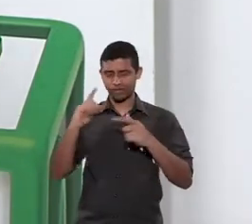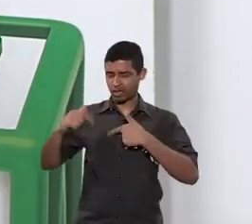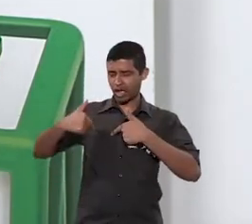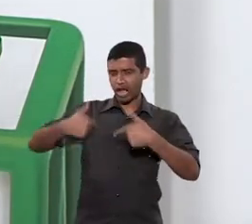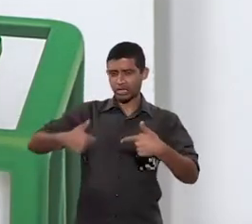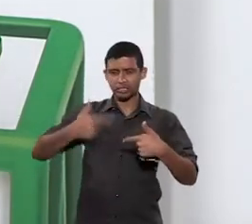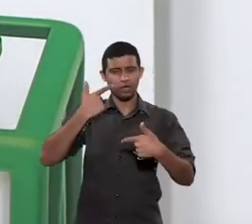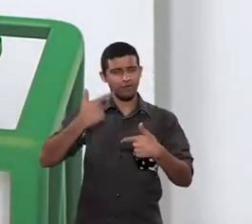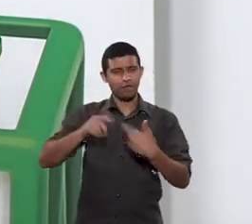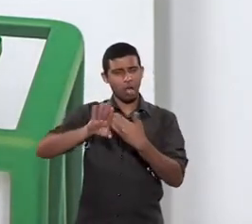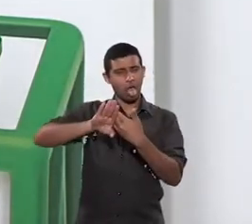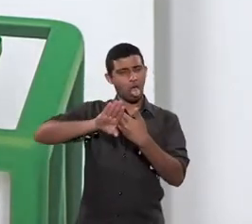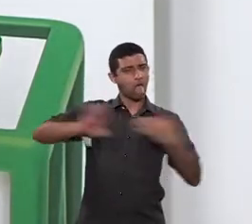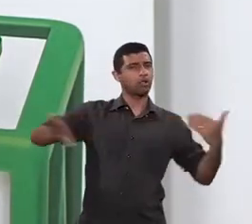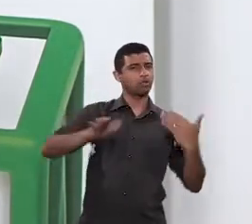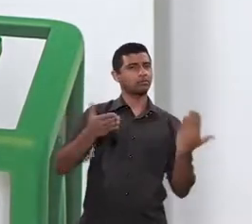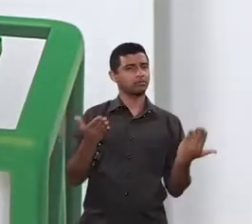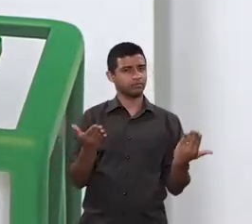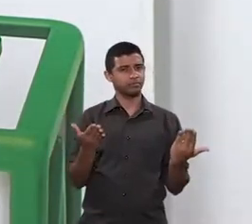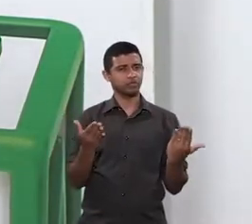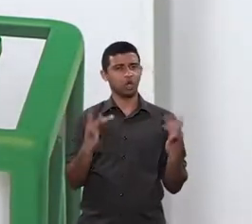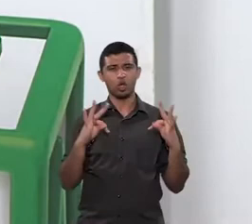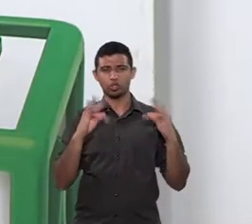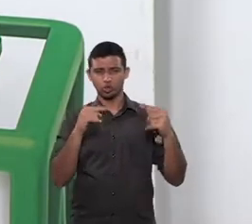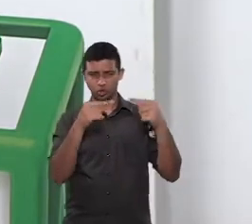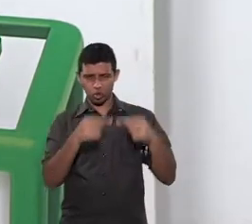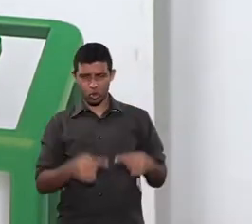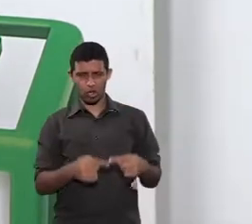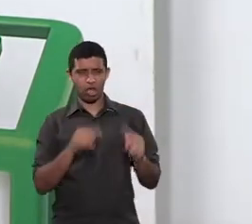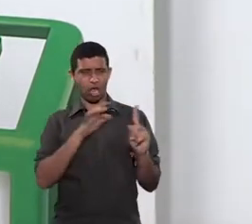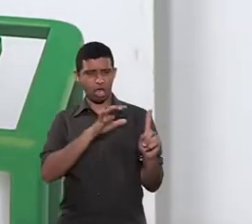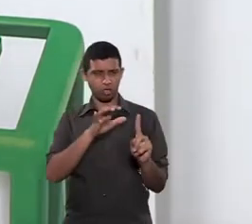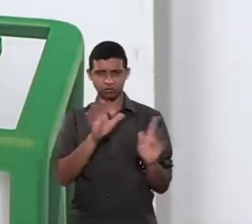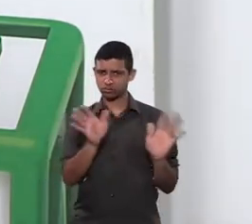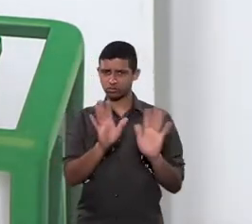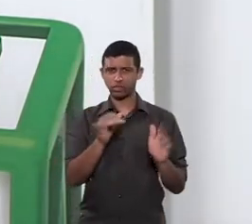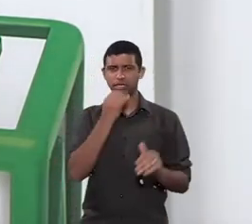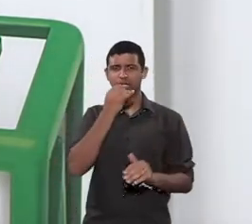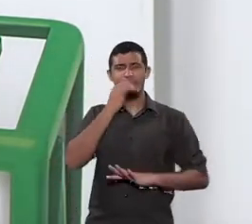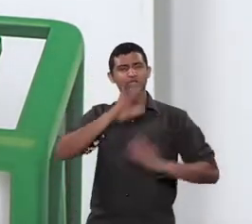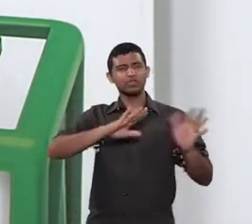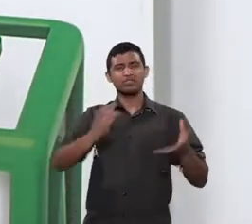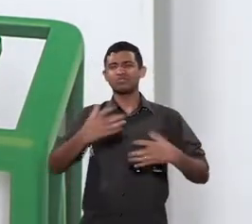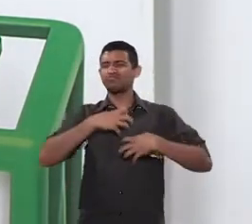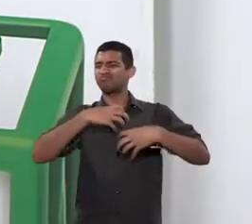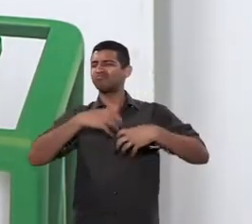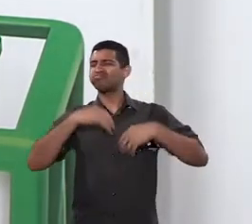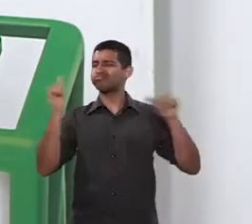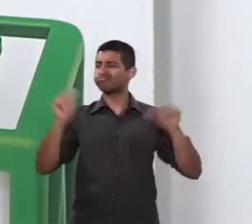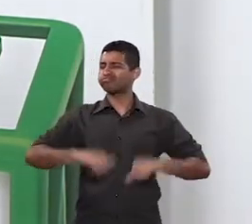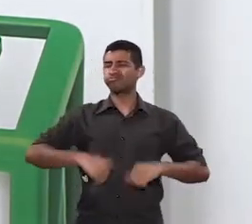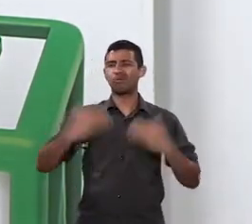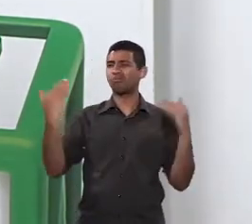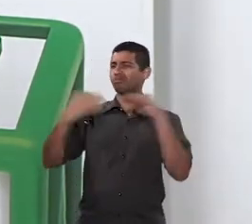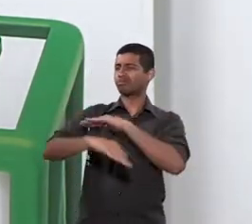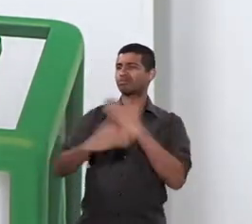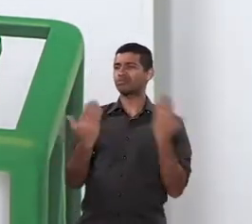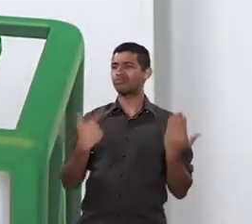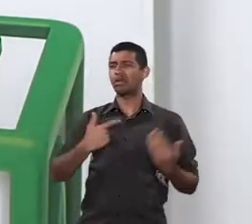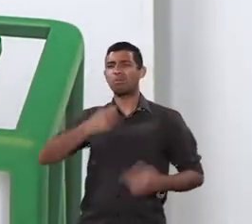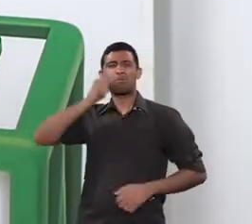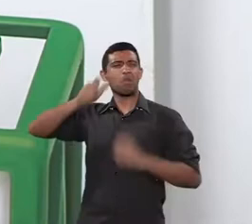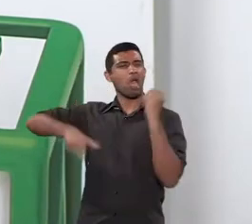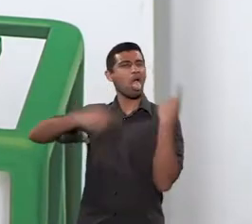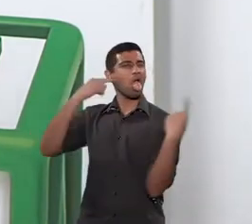sistêmica de construção do outro. Nem tudo é alienação parental. Um dia que você está de mau humor e você fala mal, você discorda, não pode ser